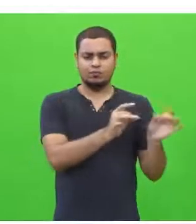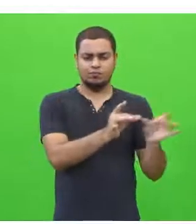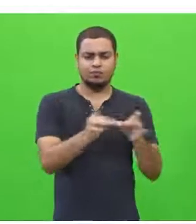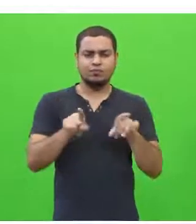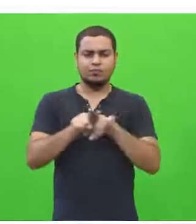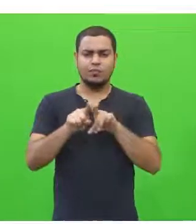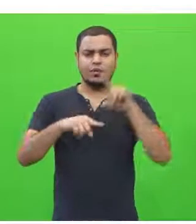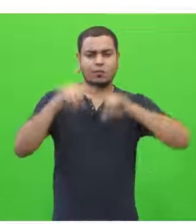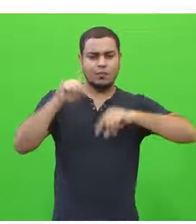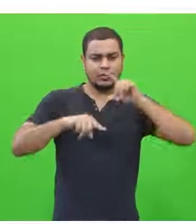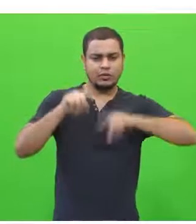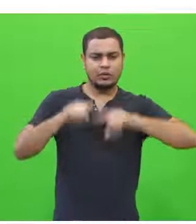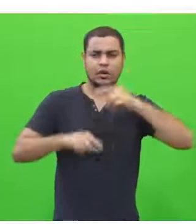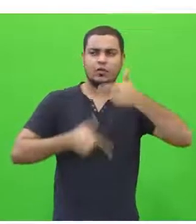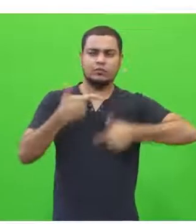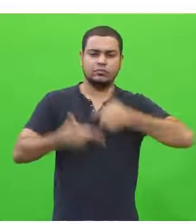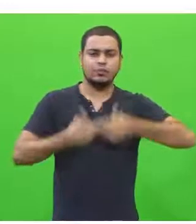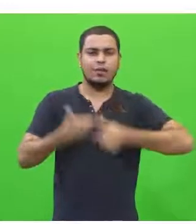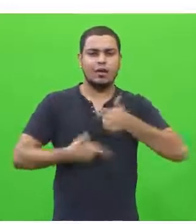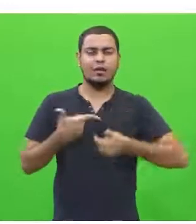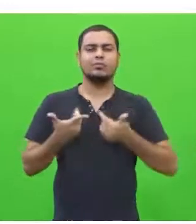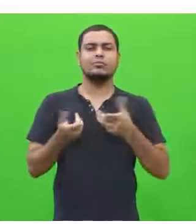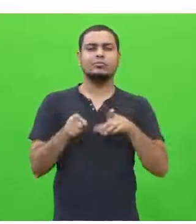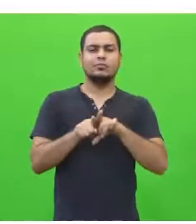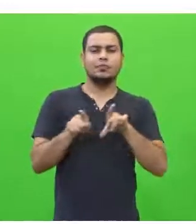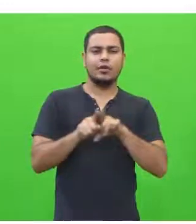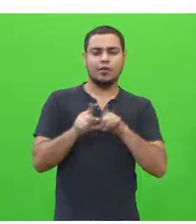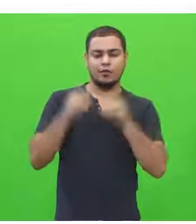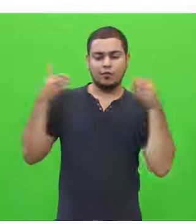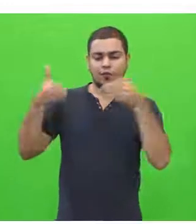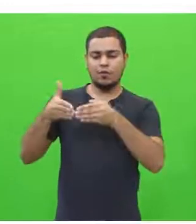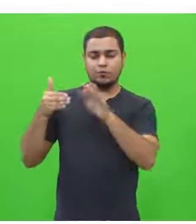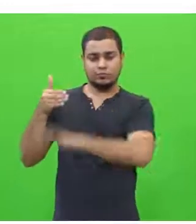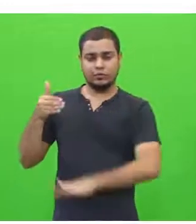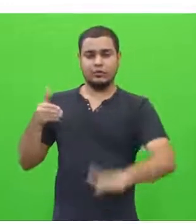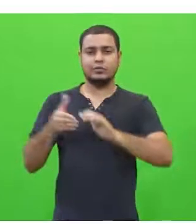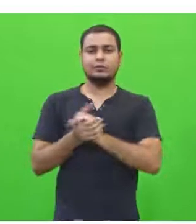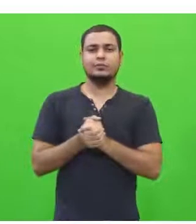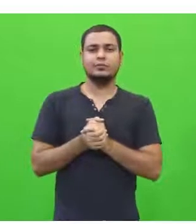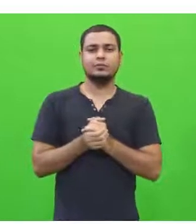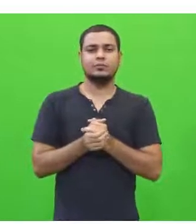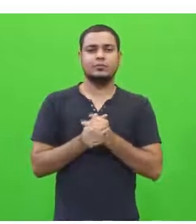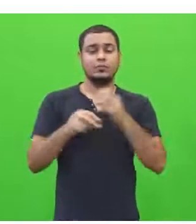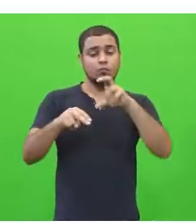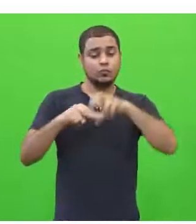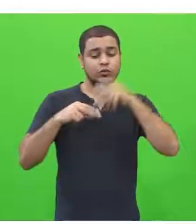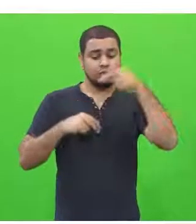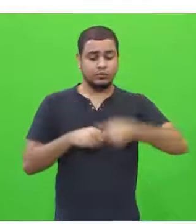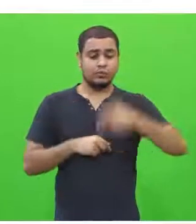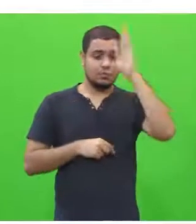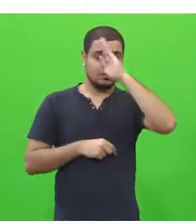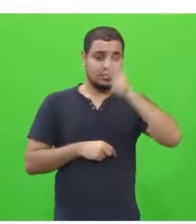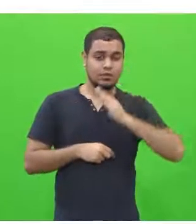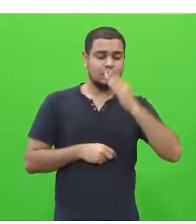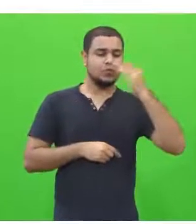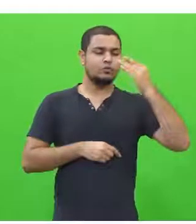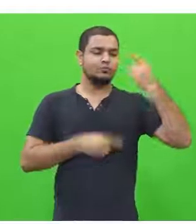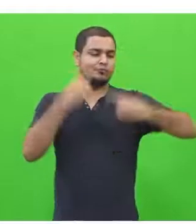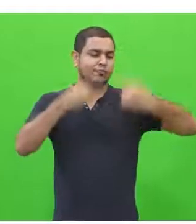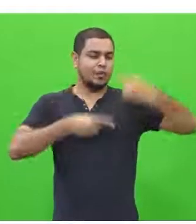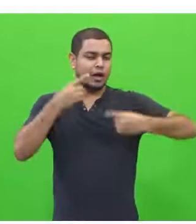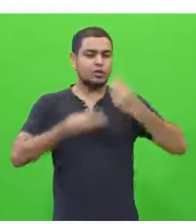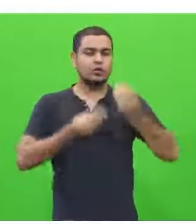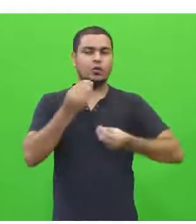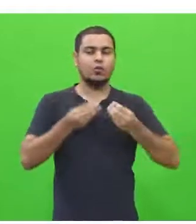de produtos e serviços direcionados às crianças. No Brasil, o debate sobre a publicidade